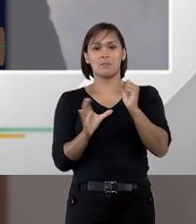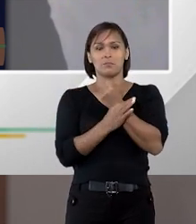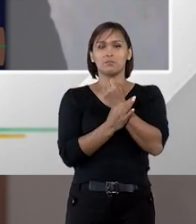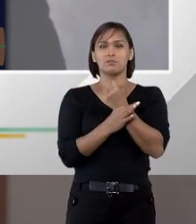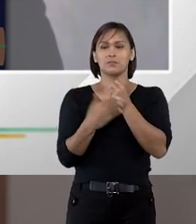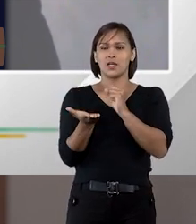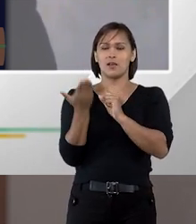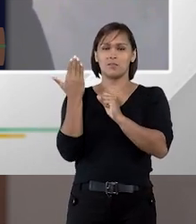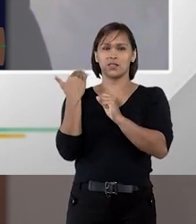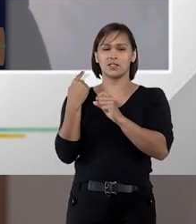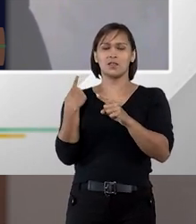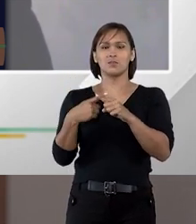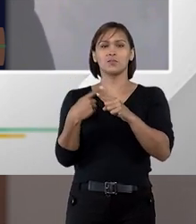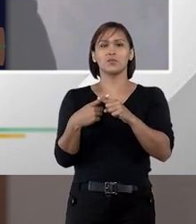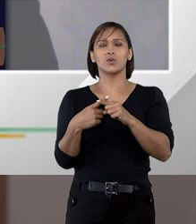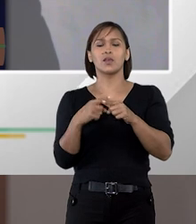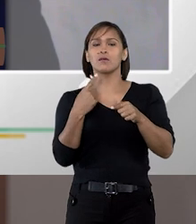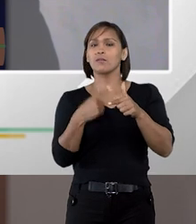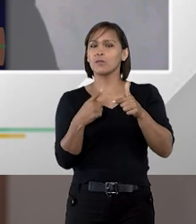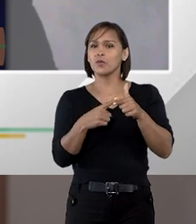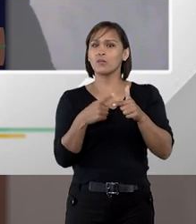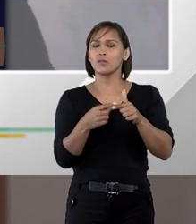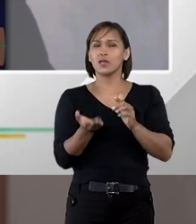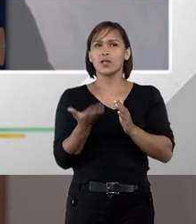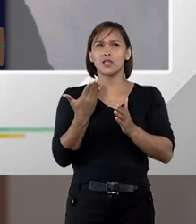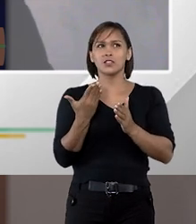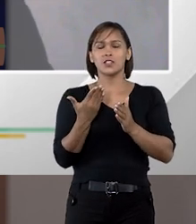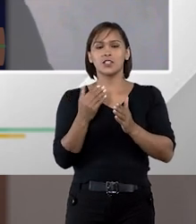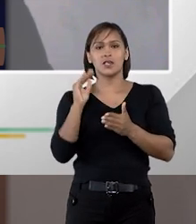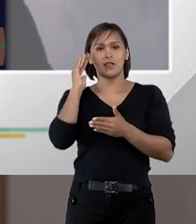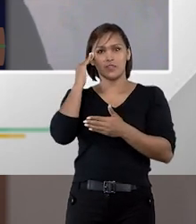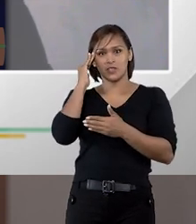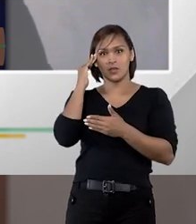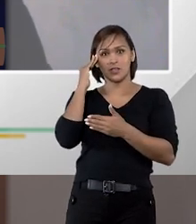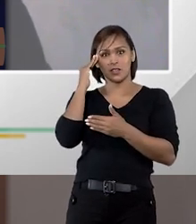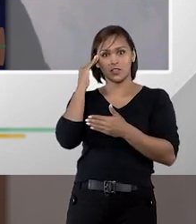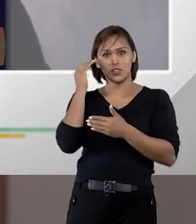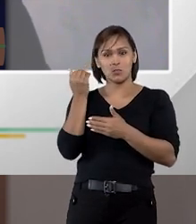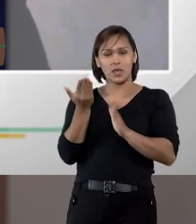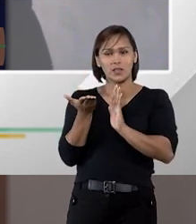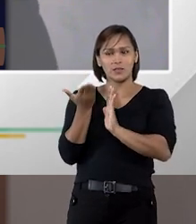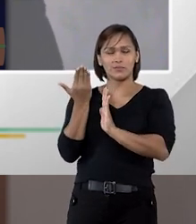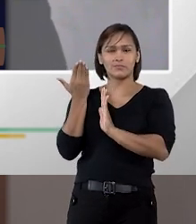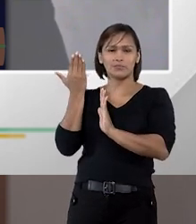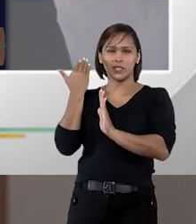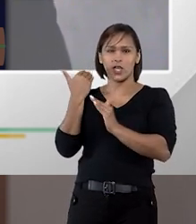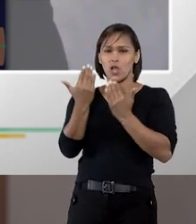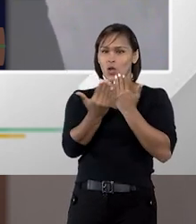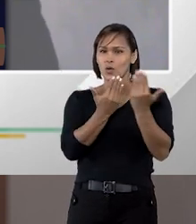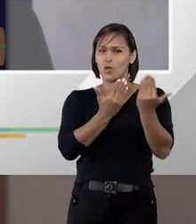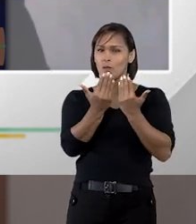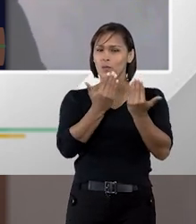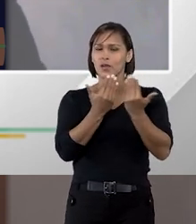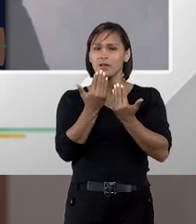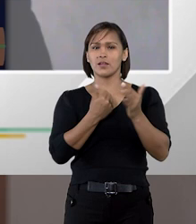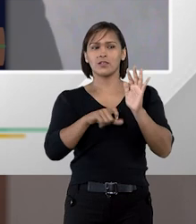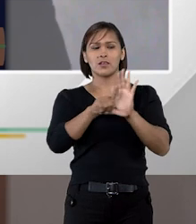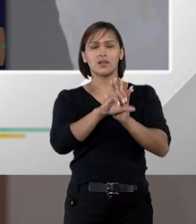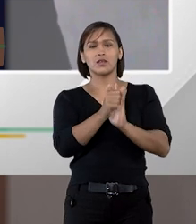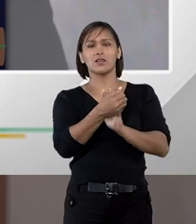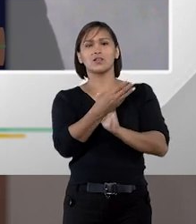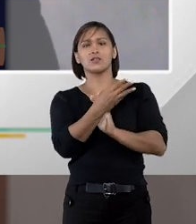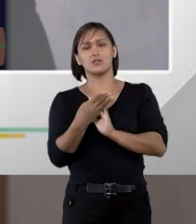ao passado porque o grande problema é a gente fazer uma interpretação às vezes retrospectiva da lei 14